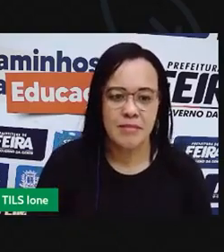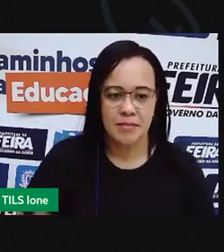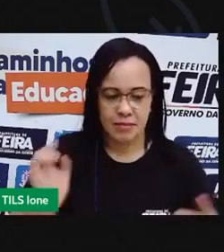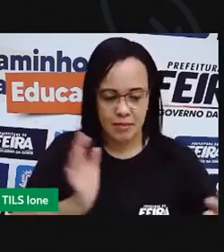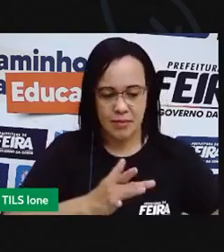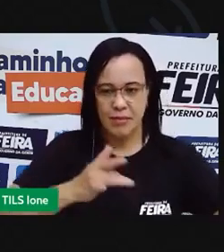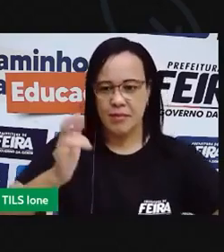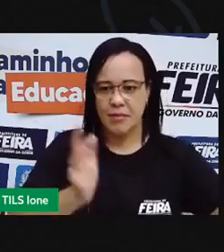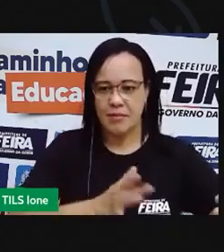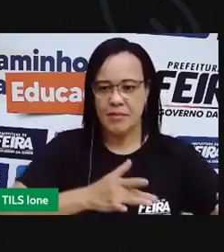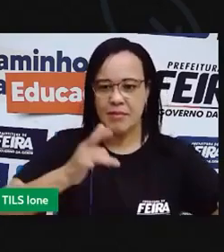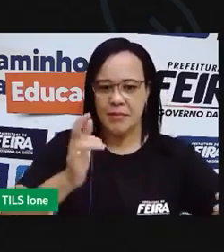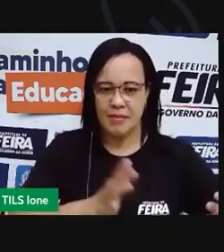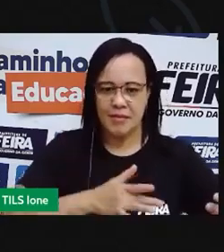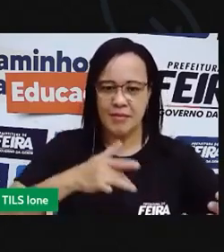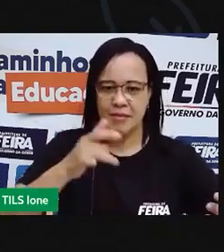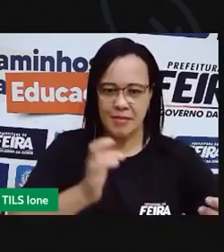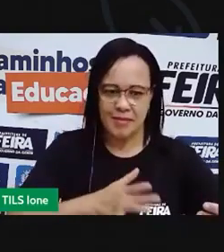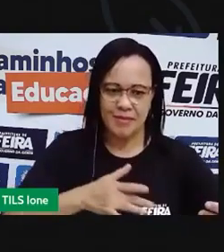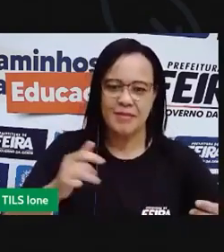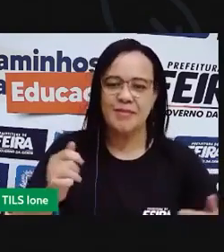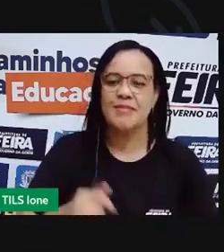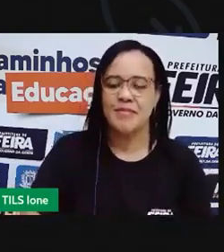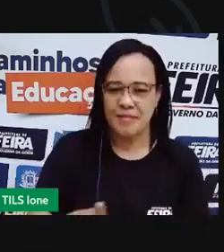De cola em cola, segue o bebê.